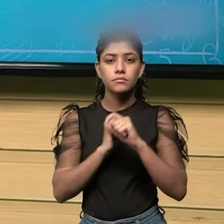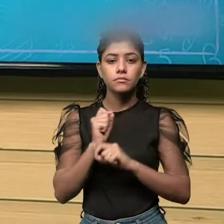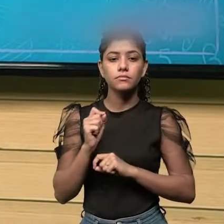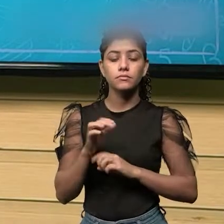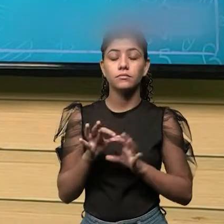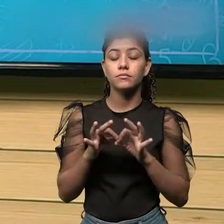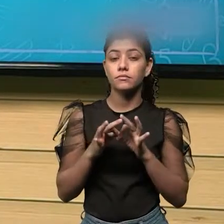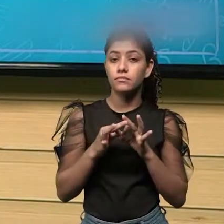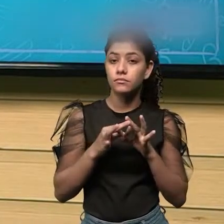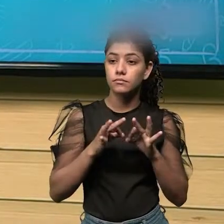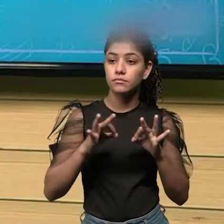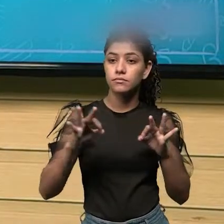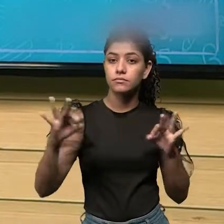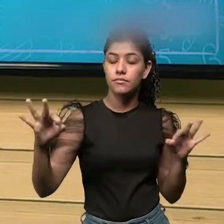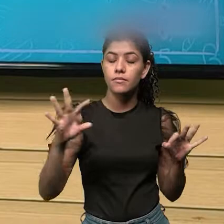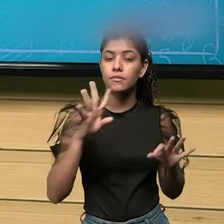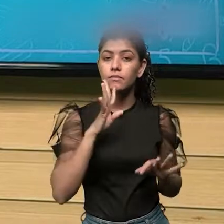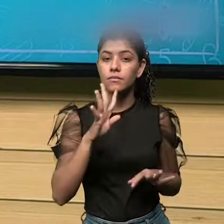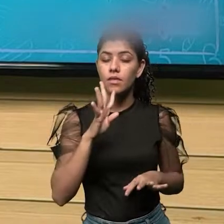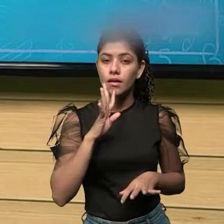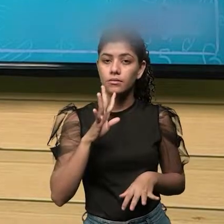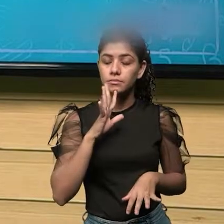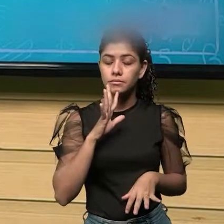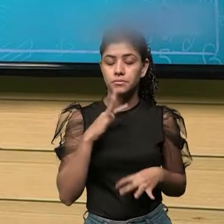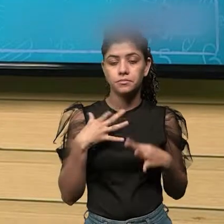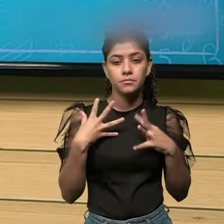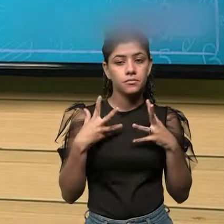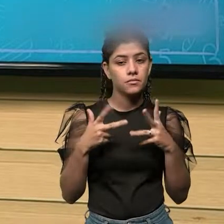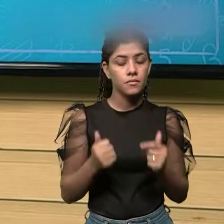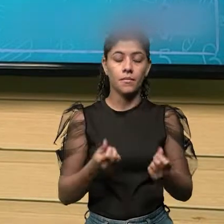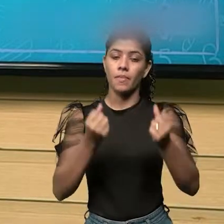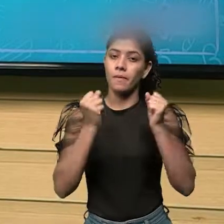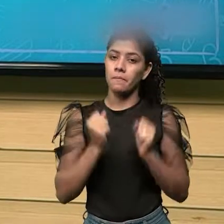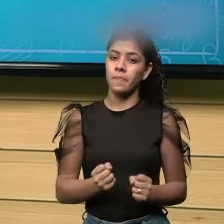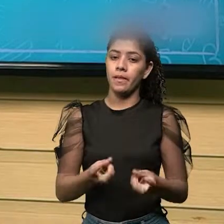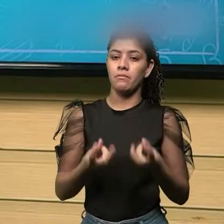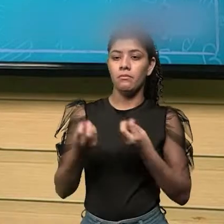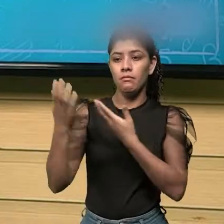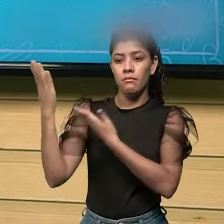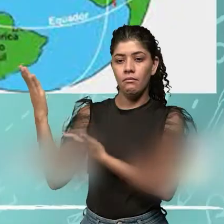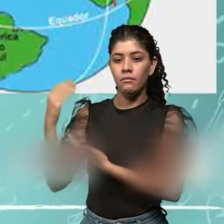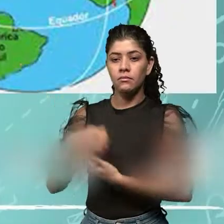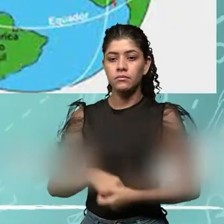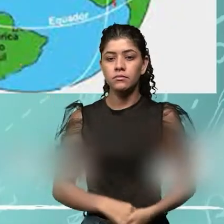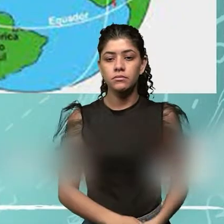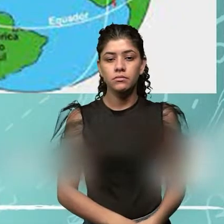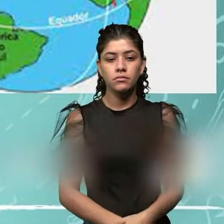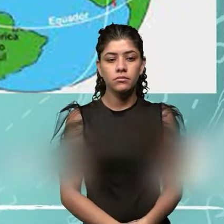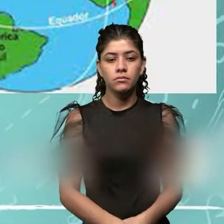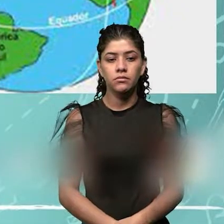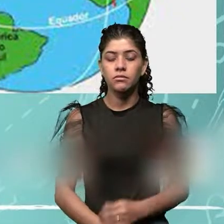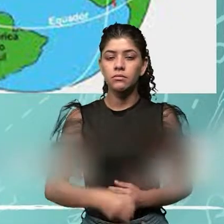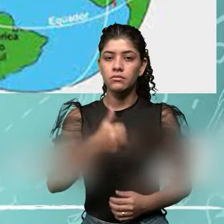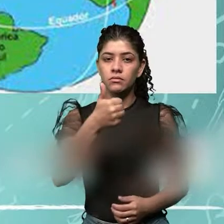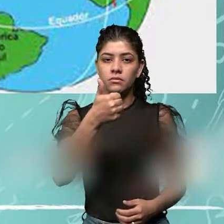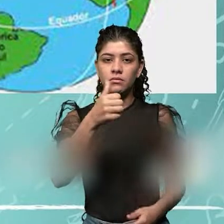de uma distância conhecida. Como vocês podem ver aqui na imagem. Em